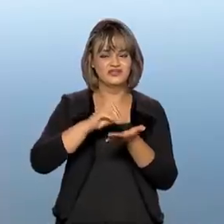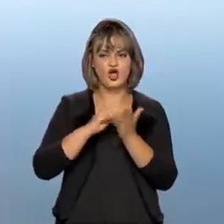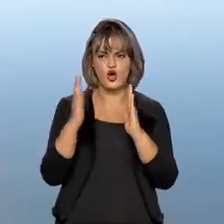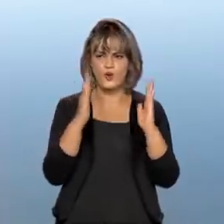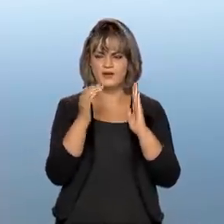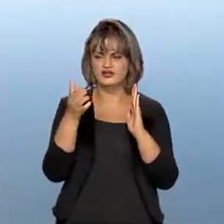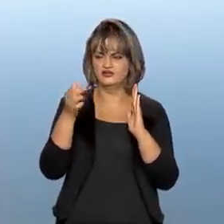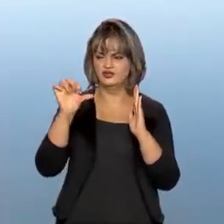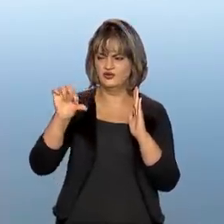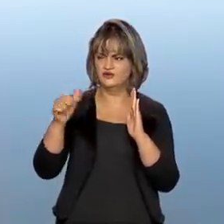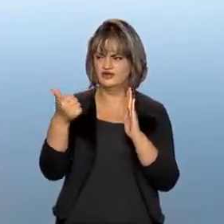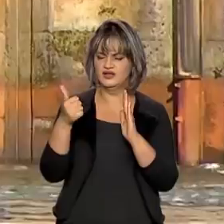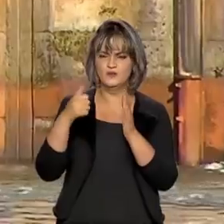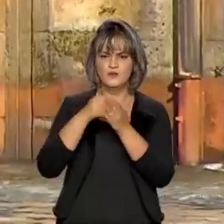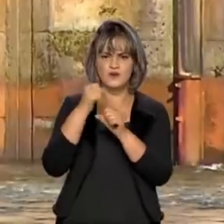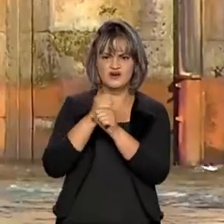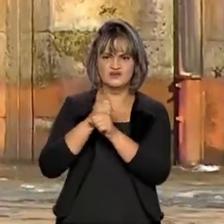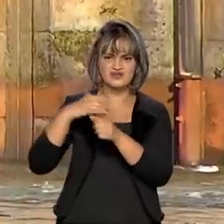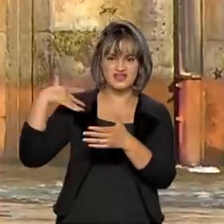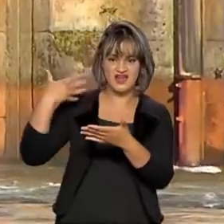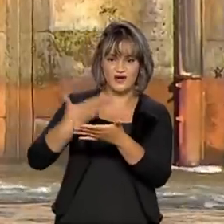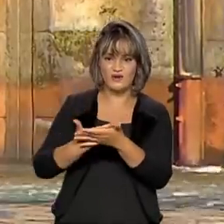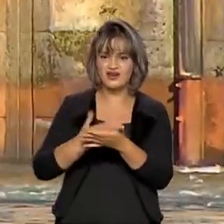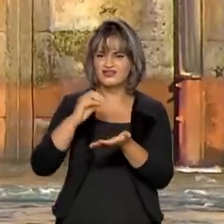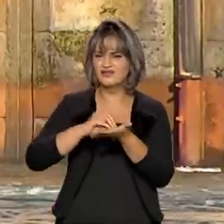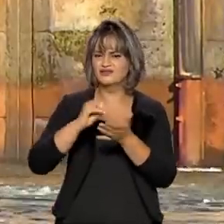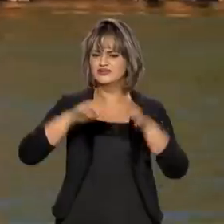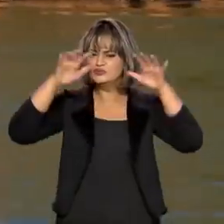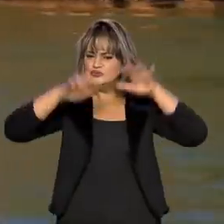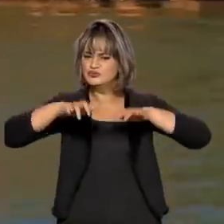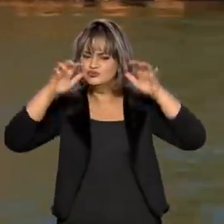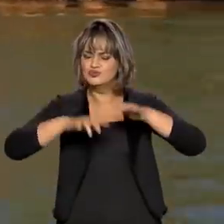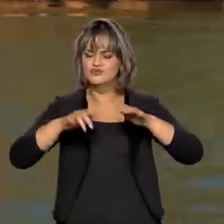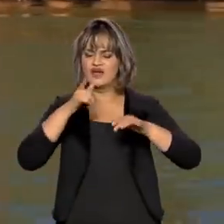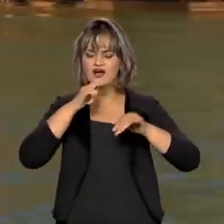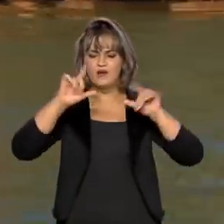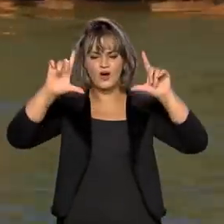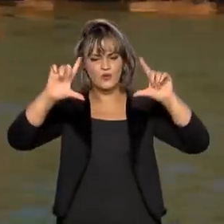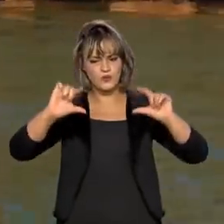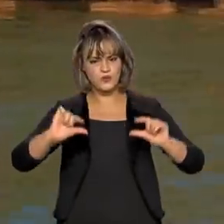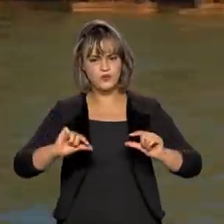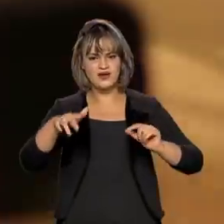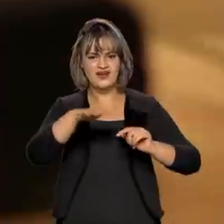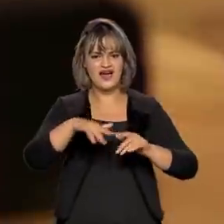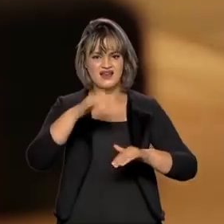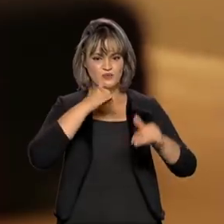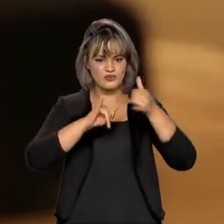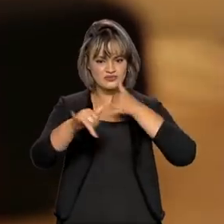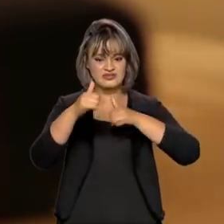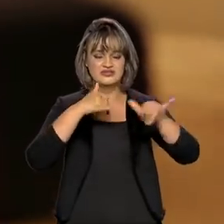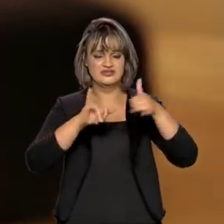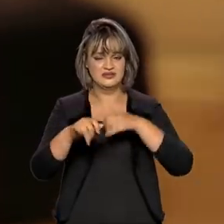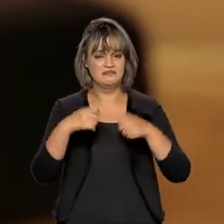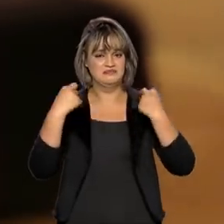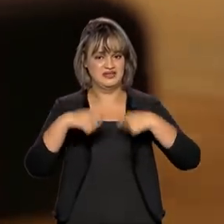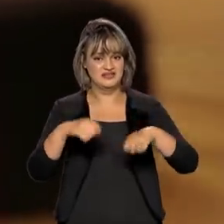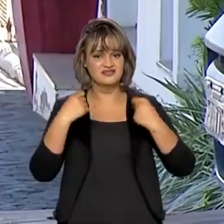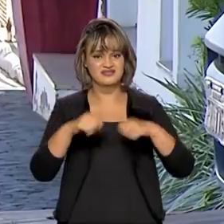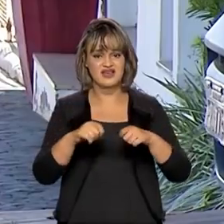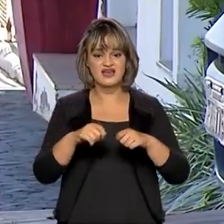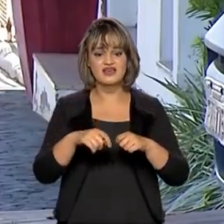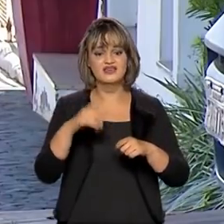anos com escassez de chuvas, reservatórios em níveis baixos e maior demanda por energia com a